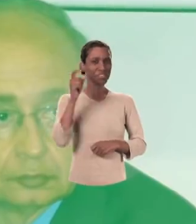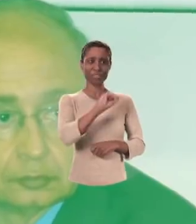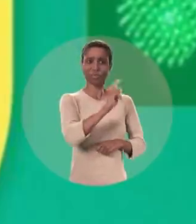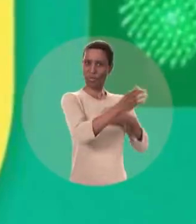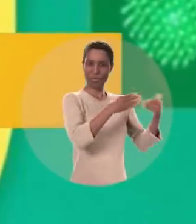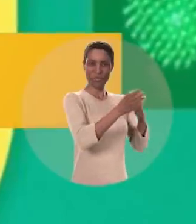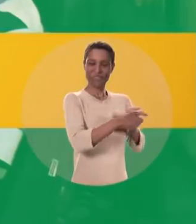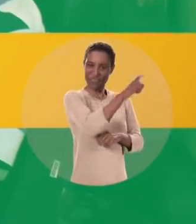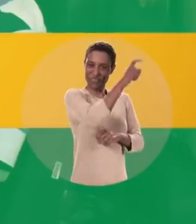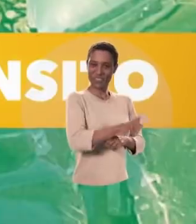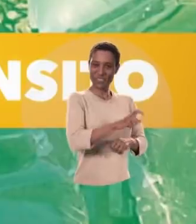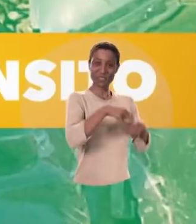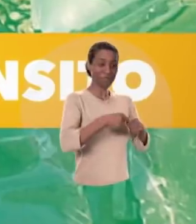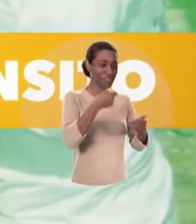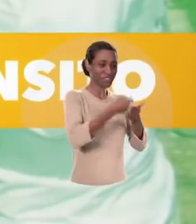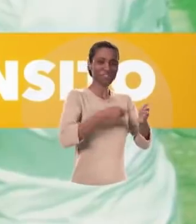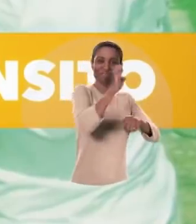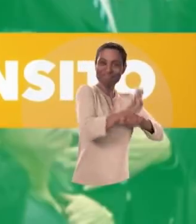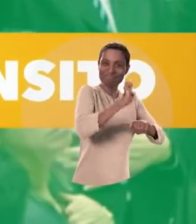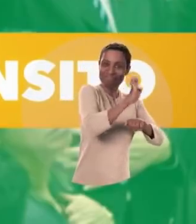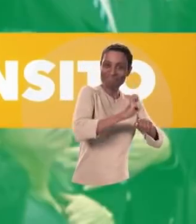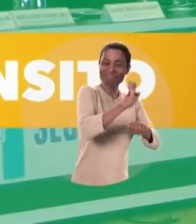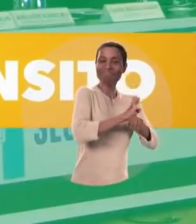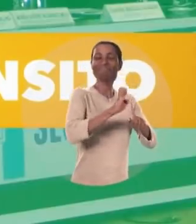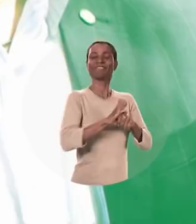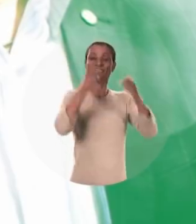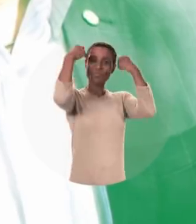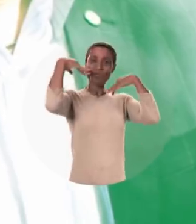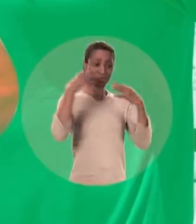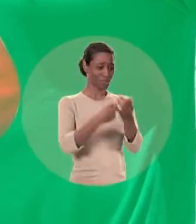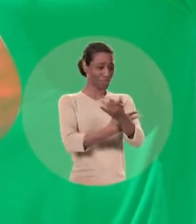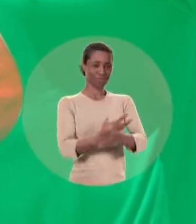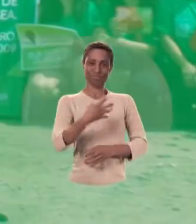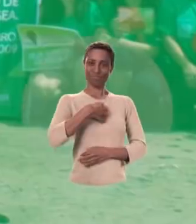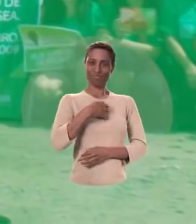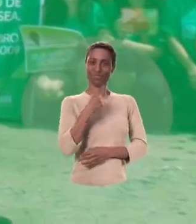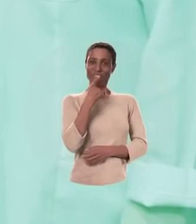Fogaça Senador, vamos fazer acontecer.